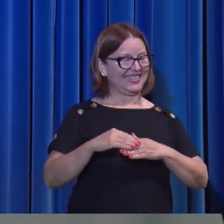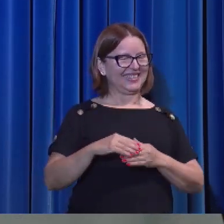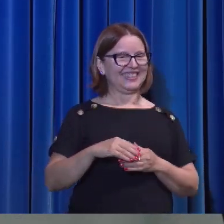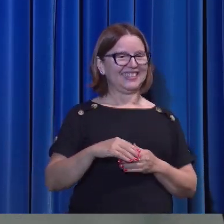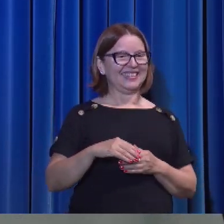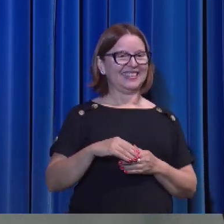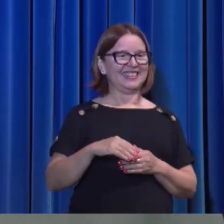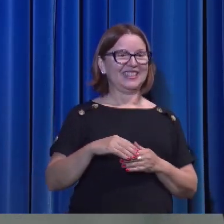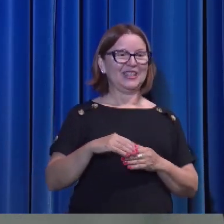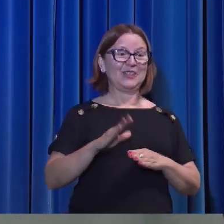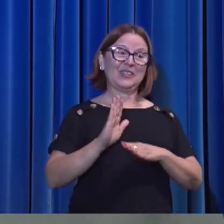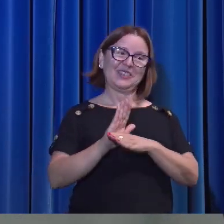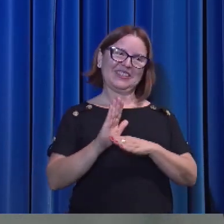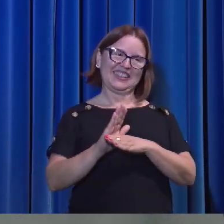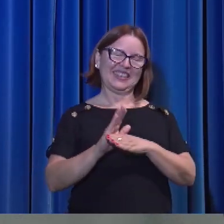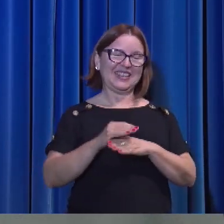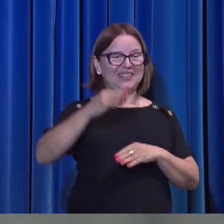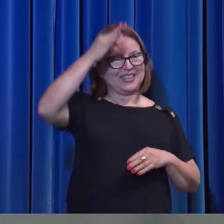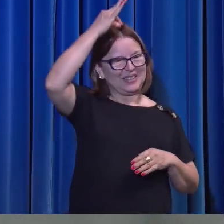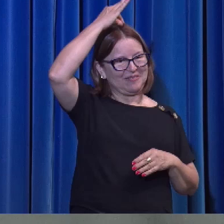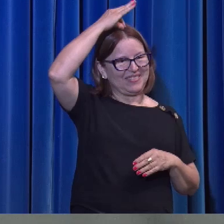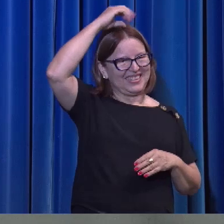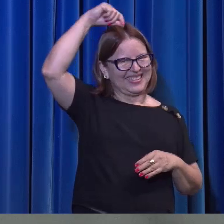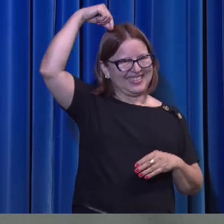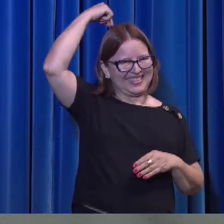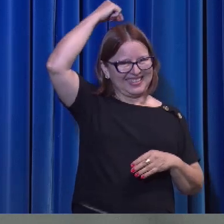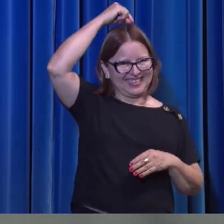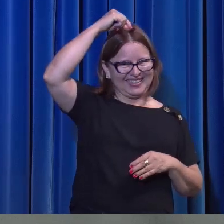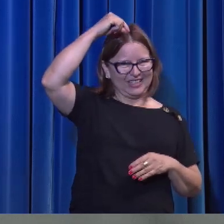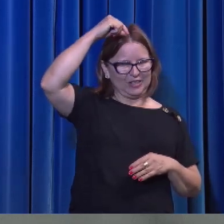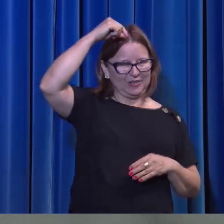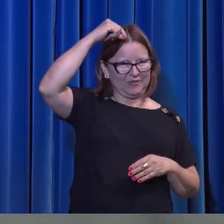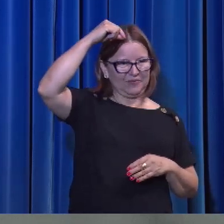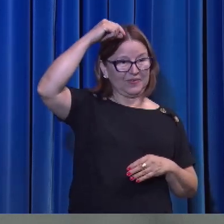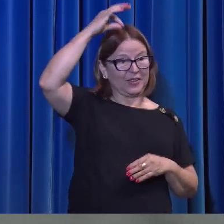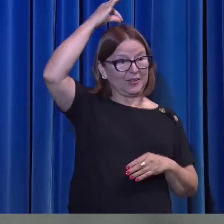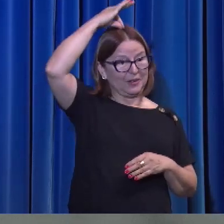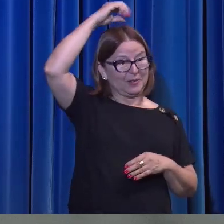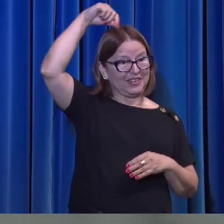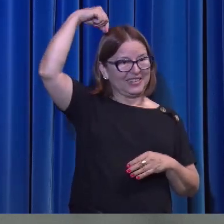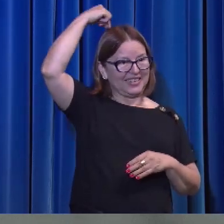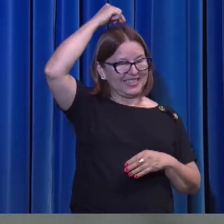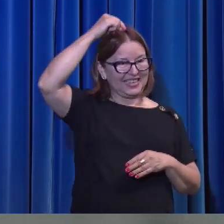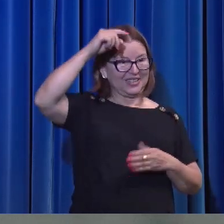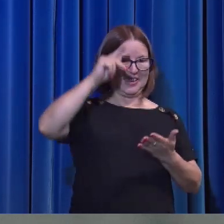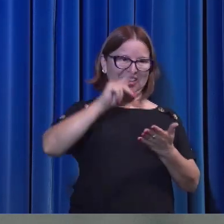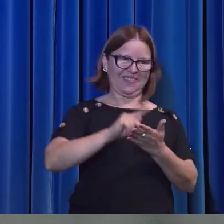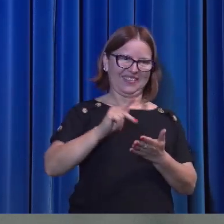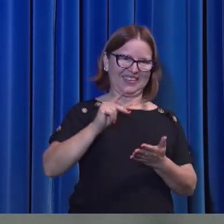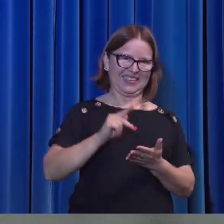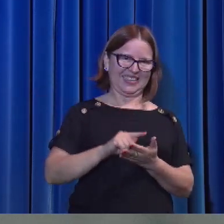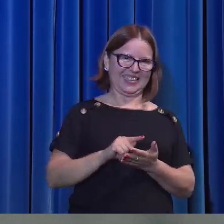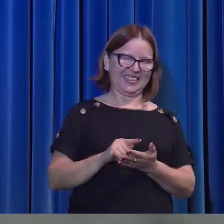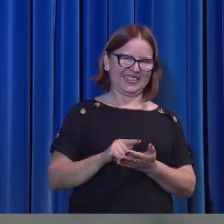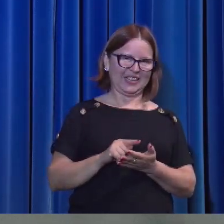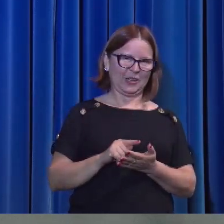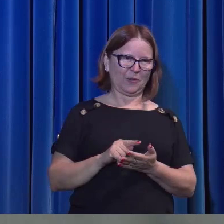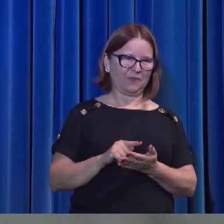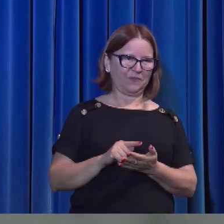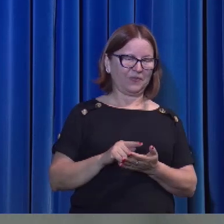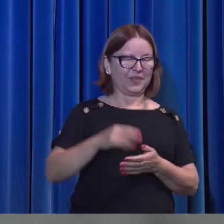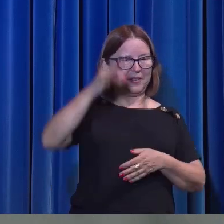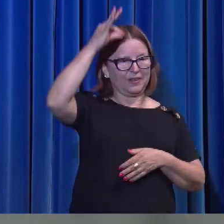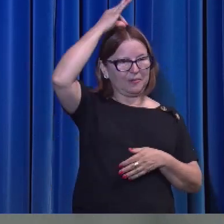ajudador, o Espírito Santo, o Espírito Santo da verdade, o